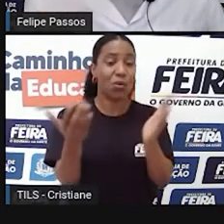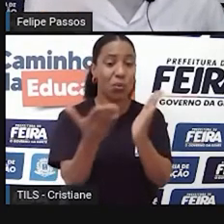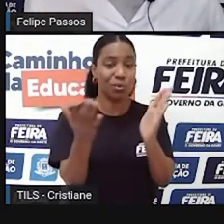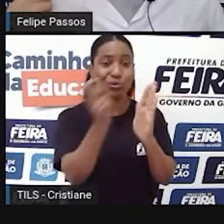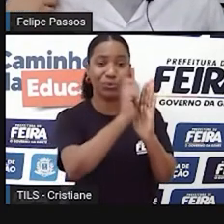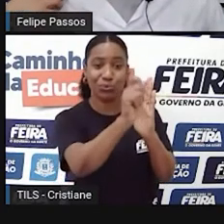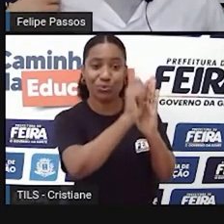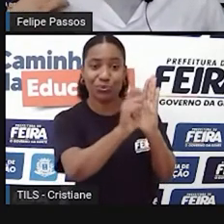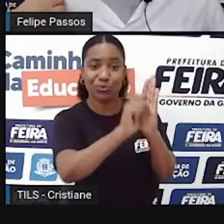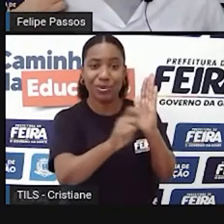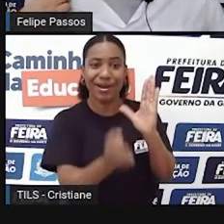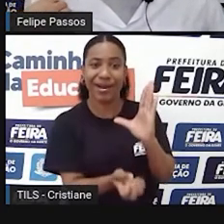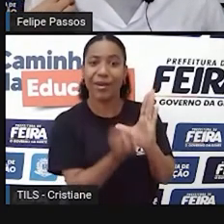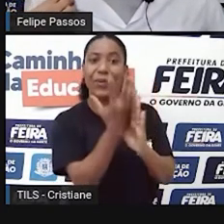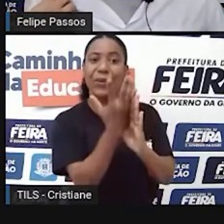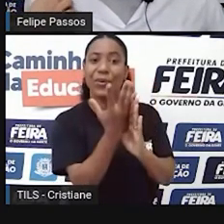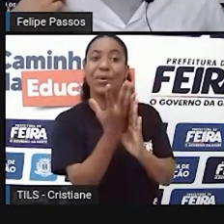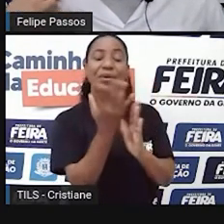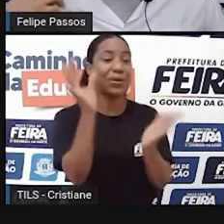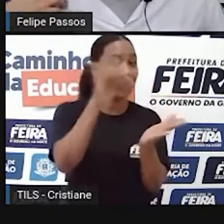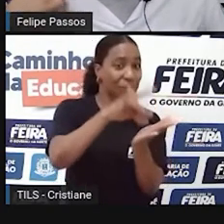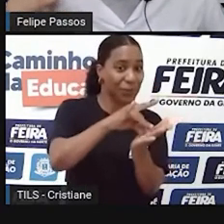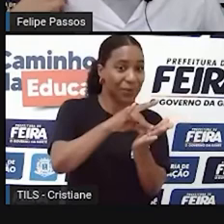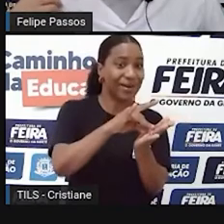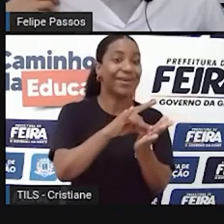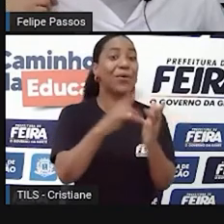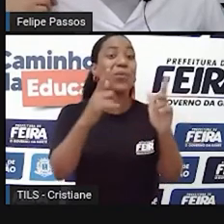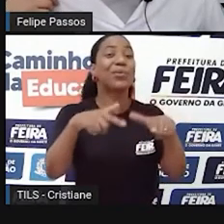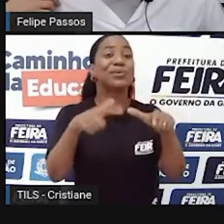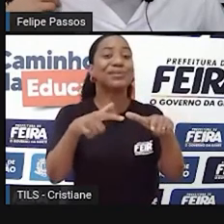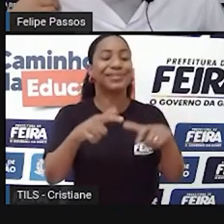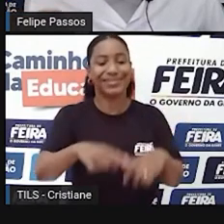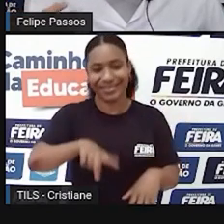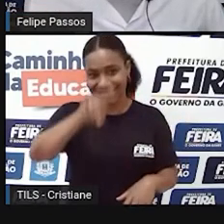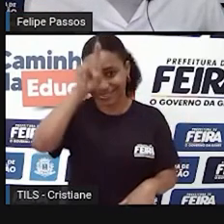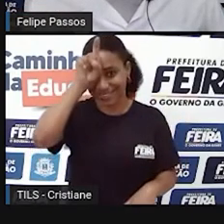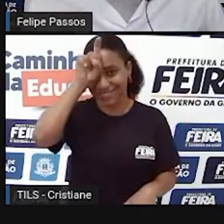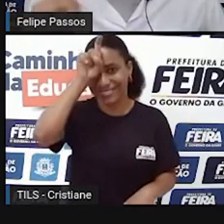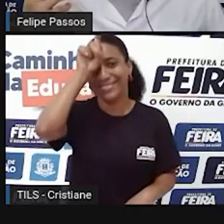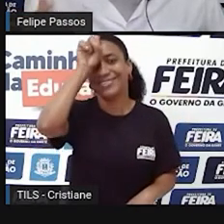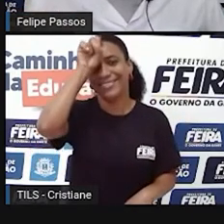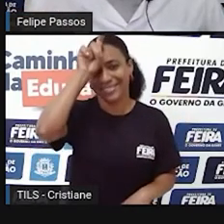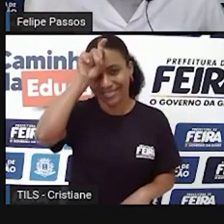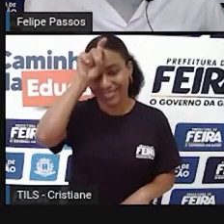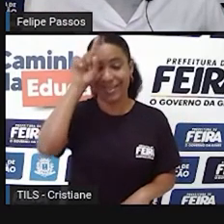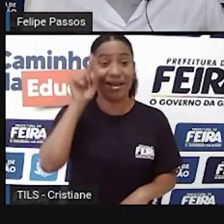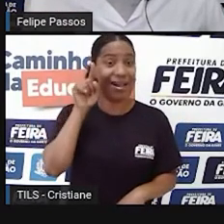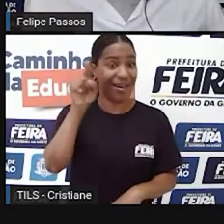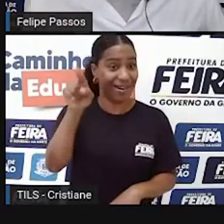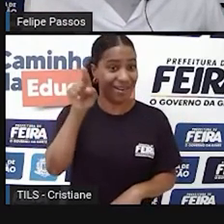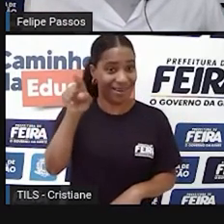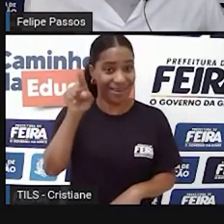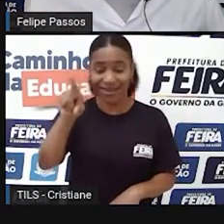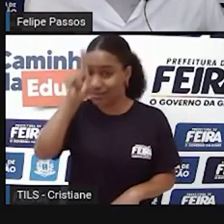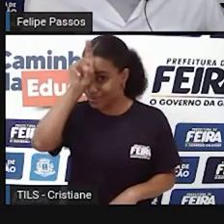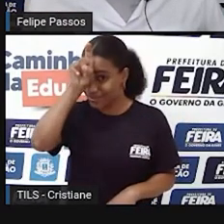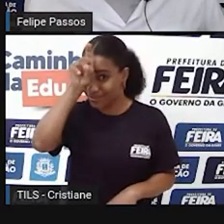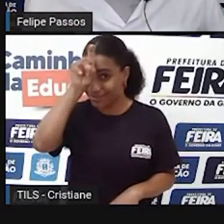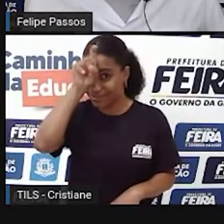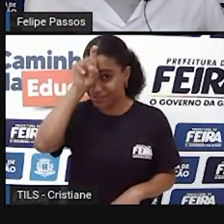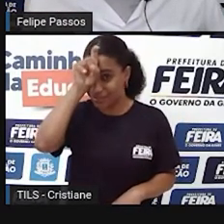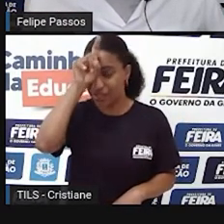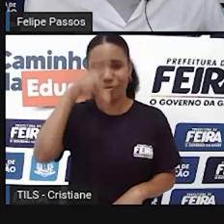forma, parecido com o que os egípcios se comunicavam. Vocês acreditam em mim? Pois é. Lá no Egito, eles tinham os